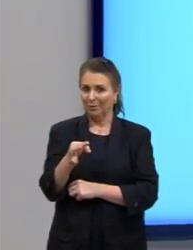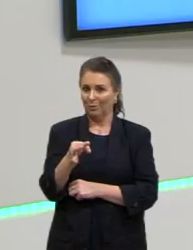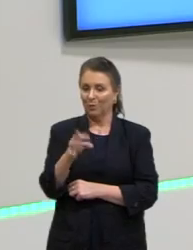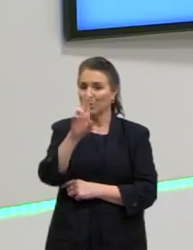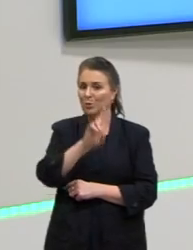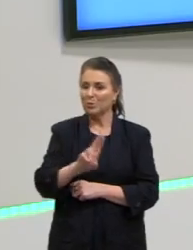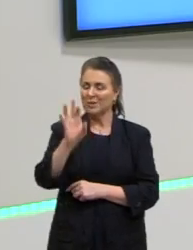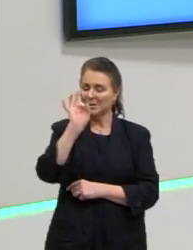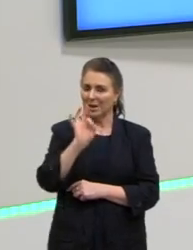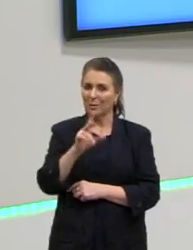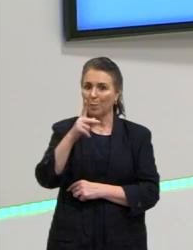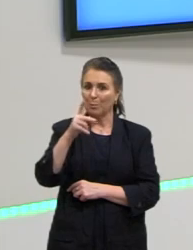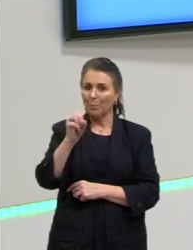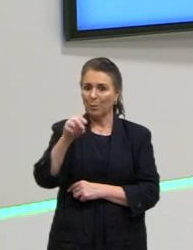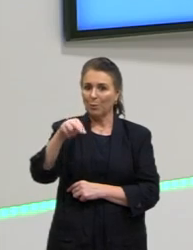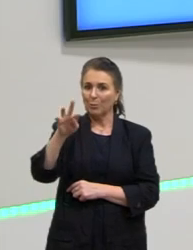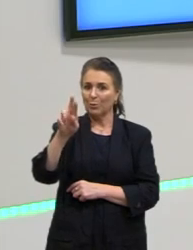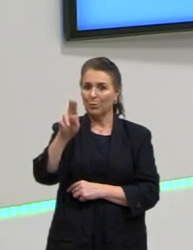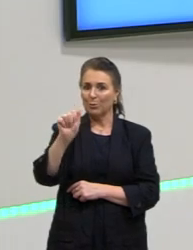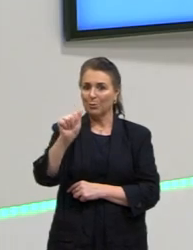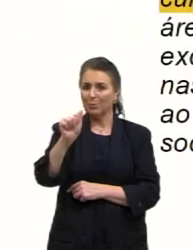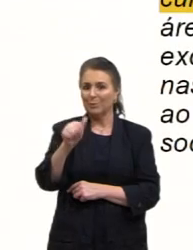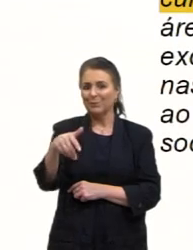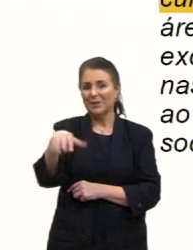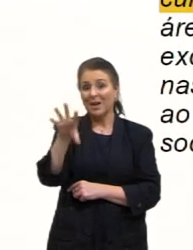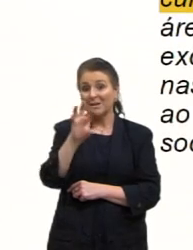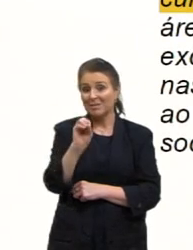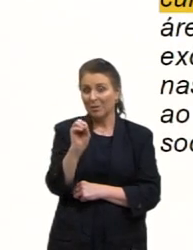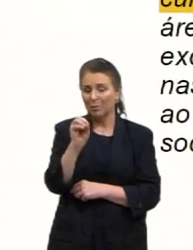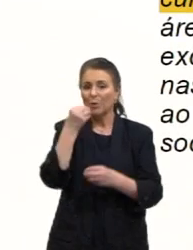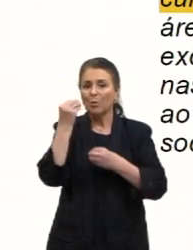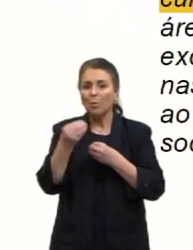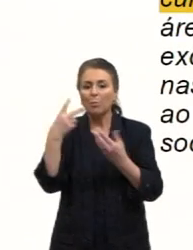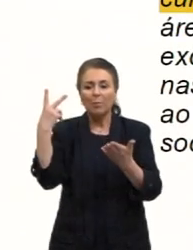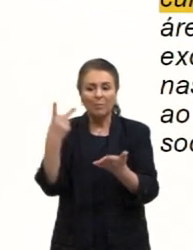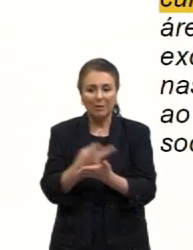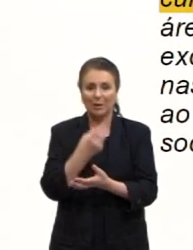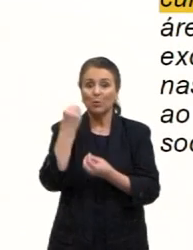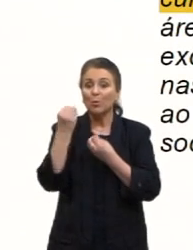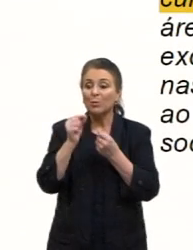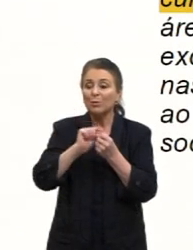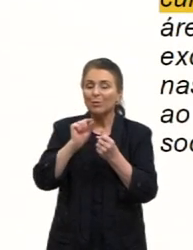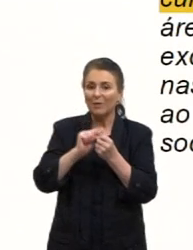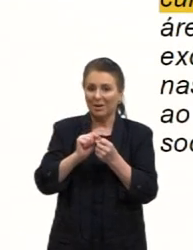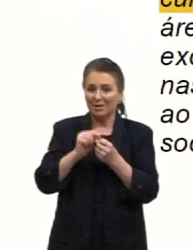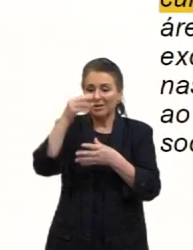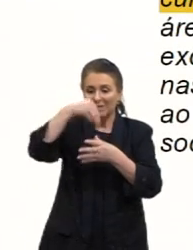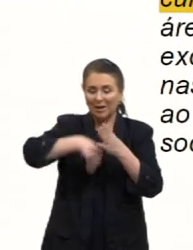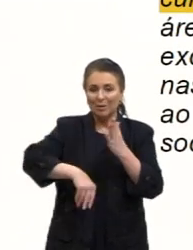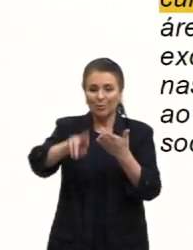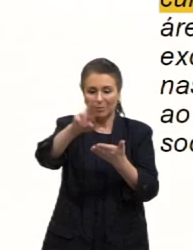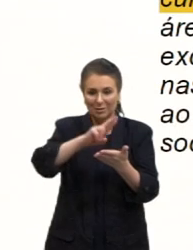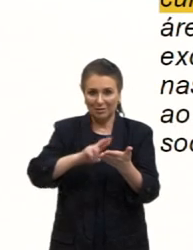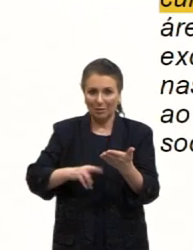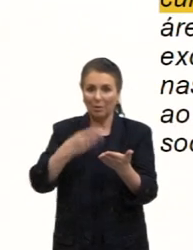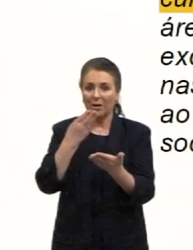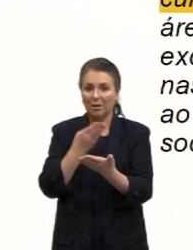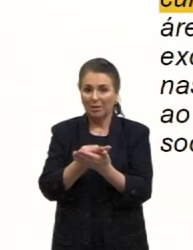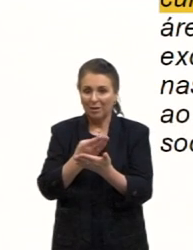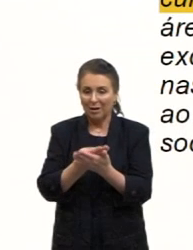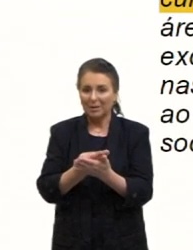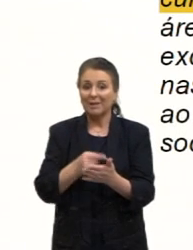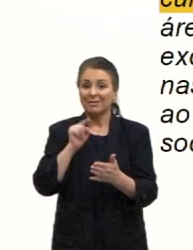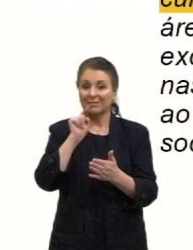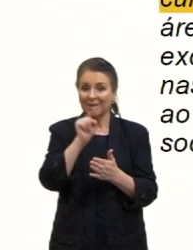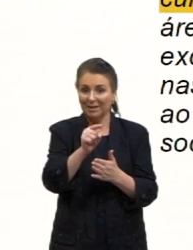gente vê cada um dos sinais de pontuação como eles acontecem como eles devem acontecer na nossa redação Natamil essa aula está lá no canal